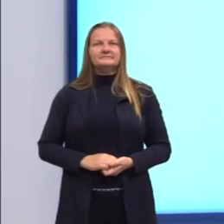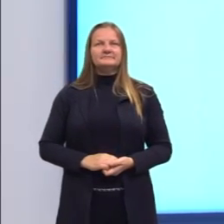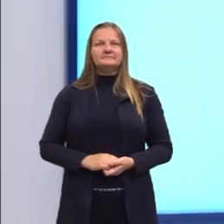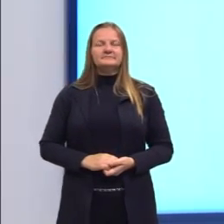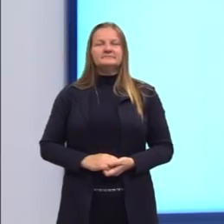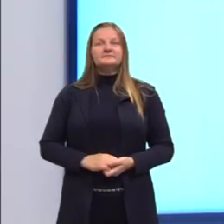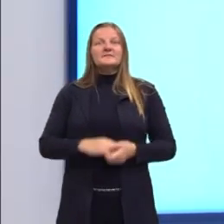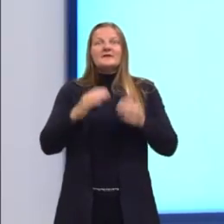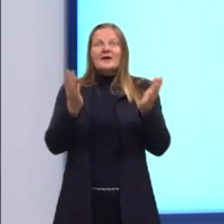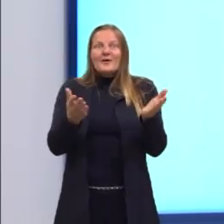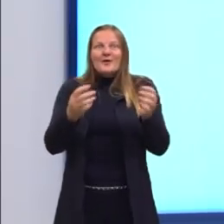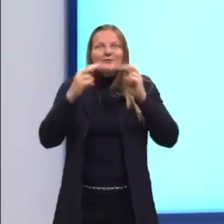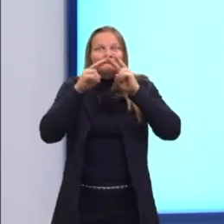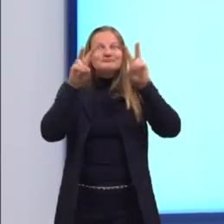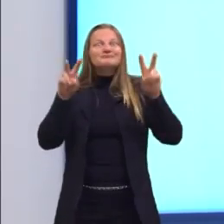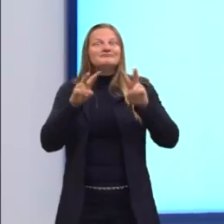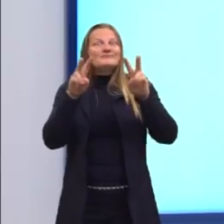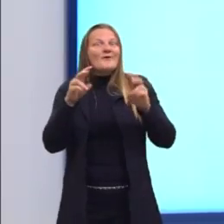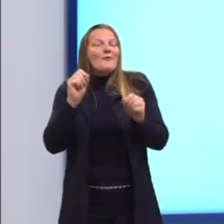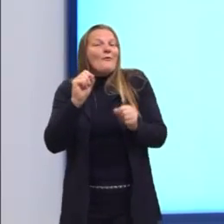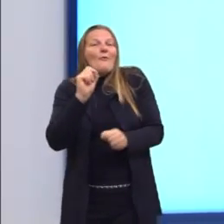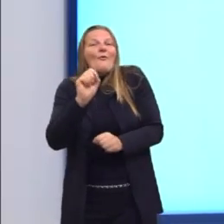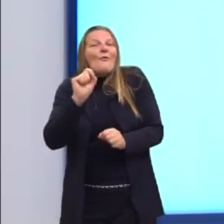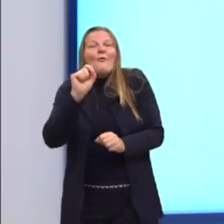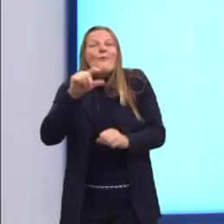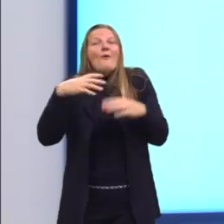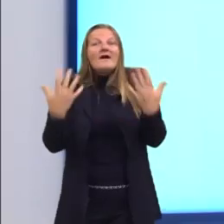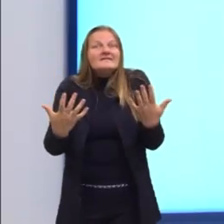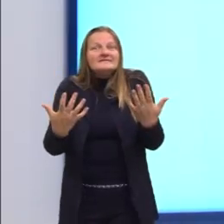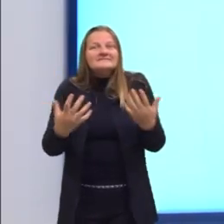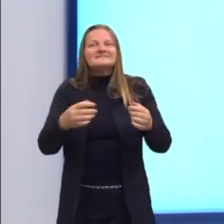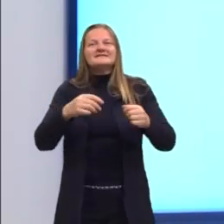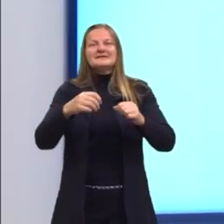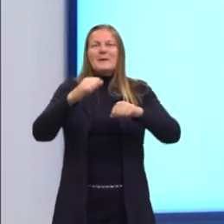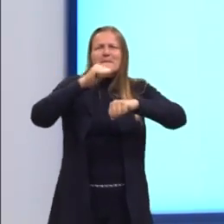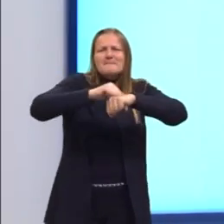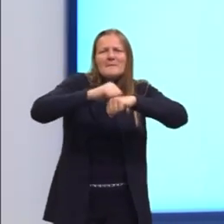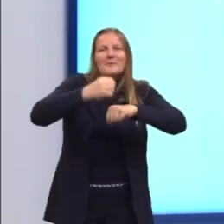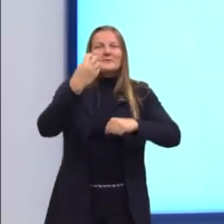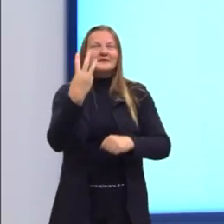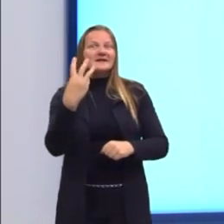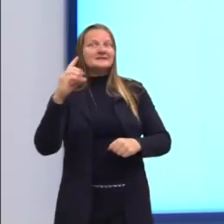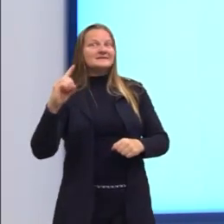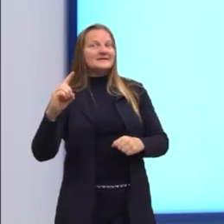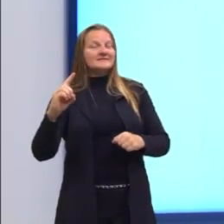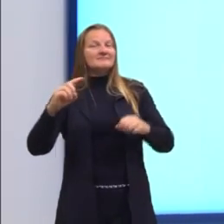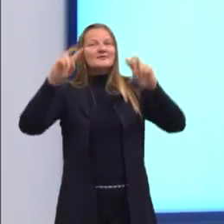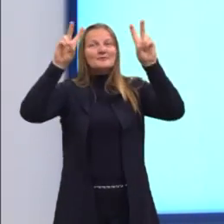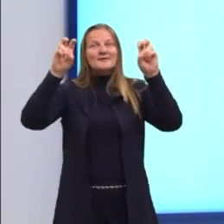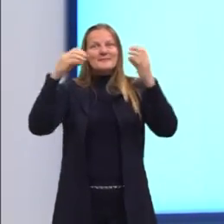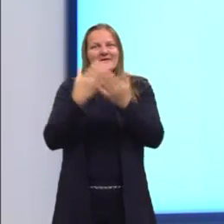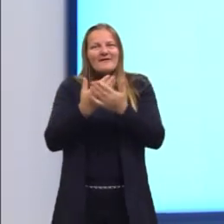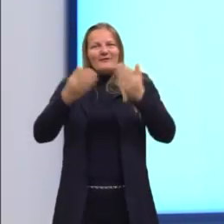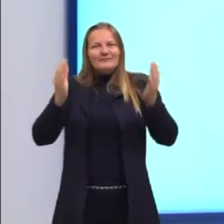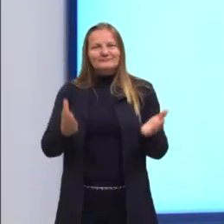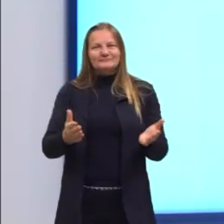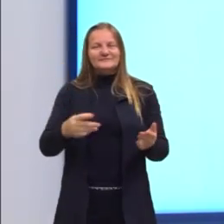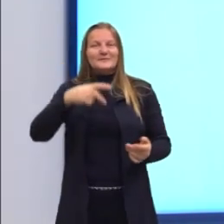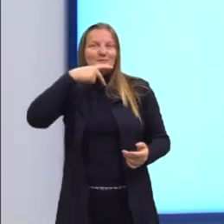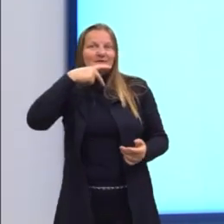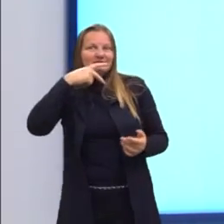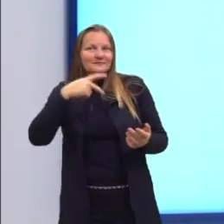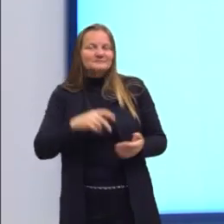Então, nós vamos ver agora quais são os sólidos de Platão, que é, de fato, o tema da nossa aula de hoje. Eles são